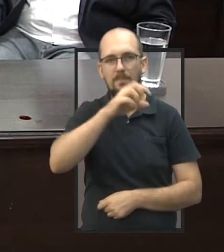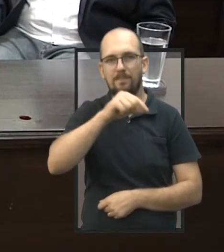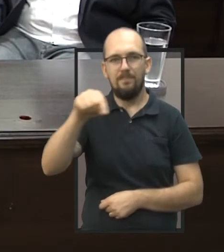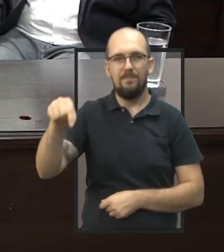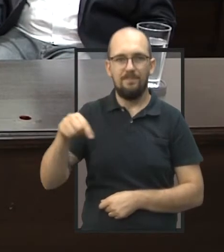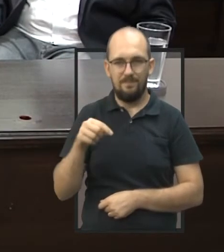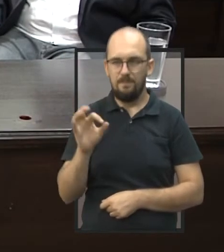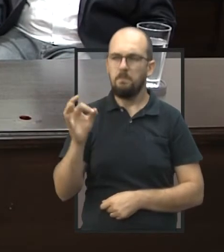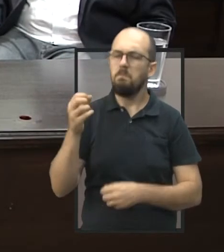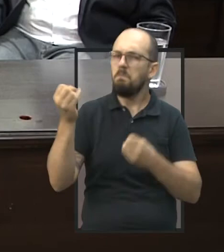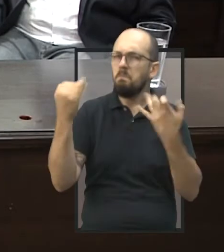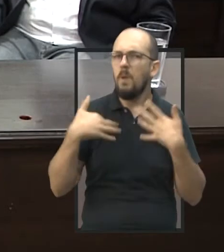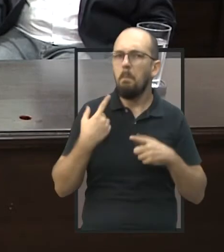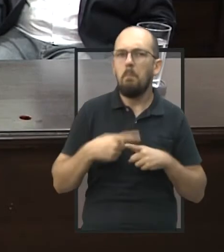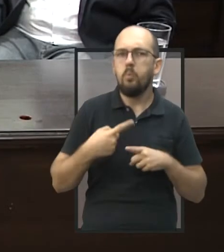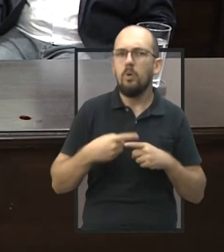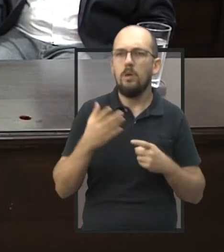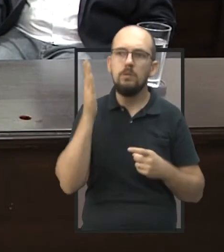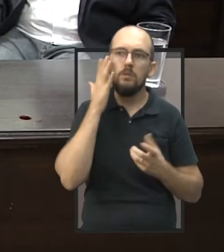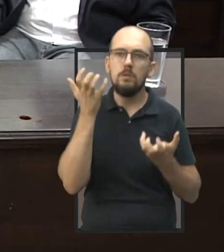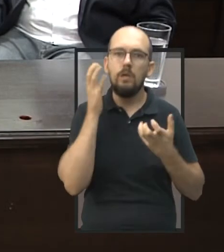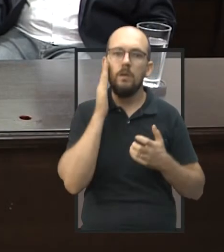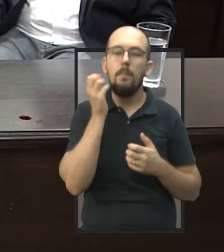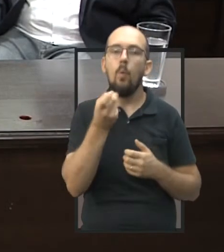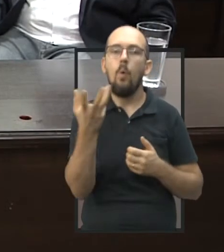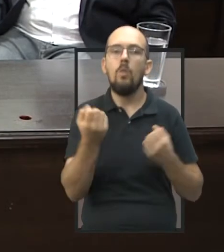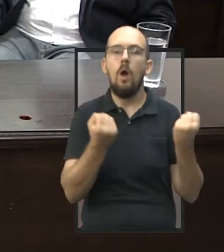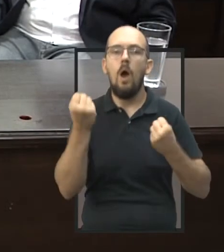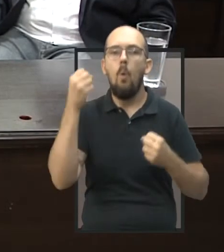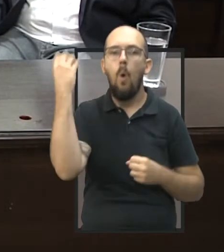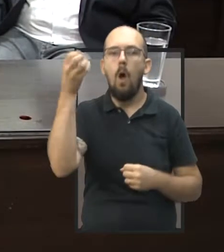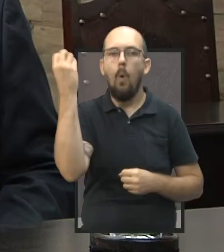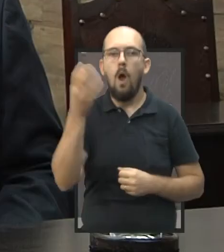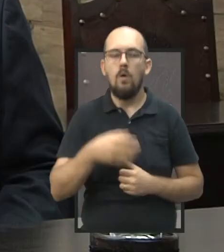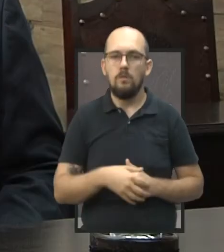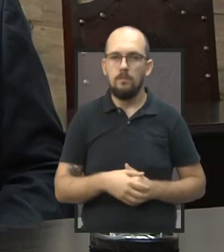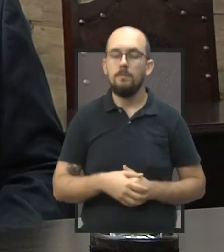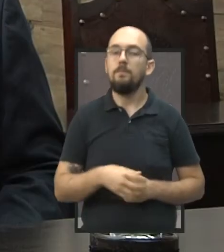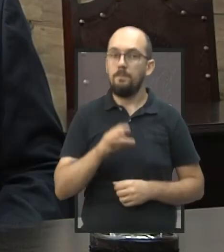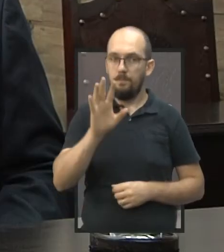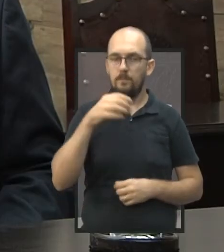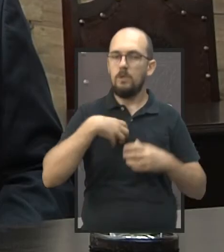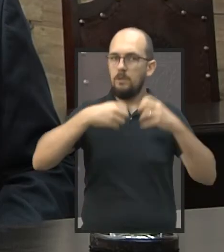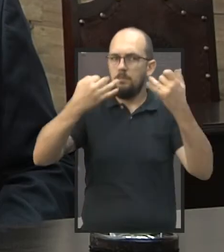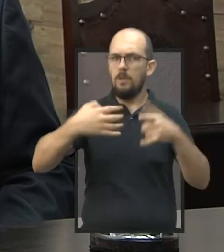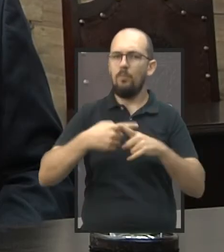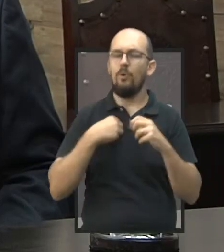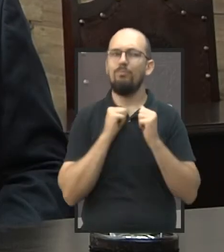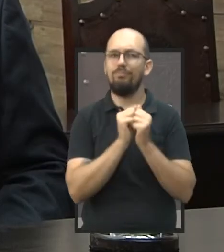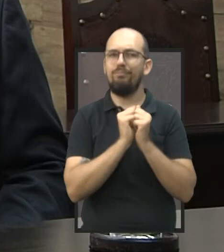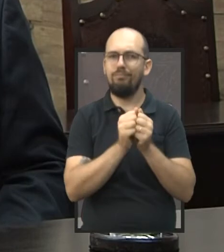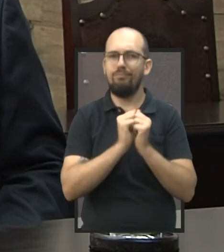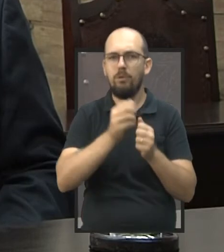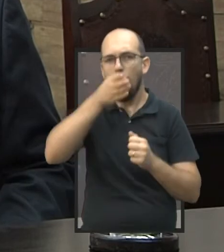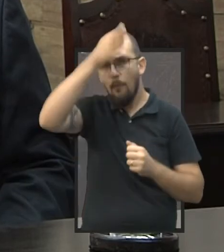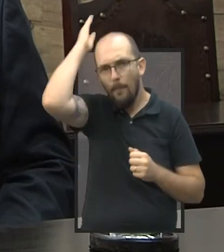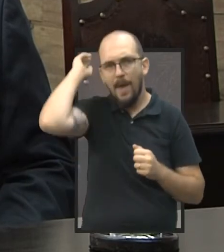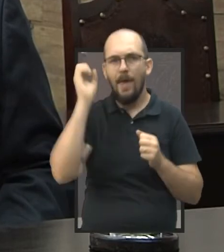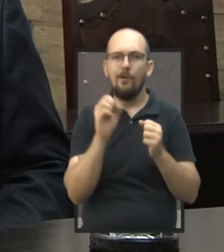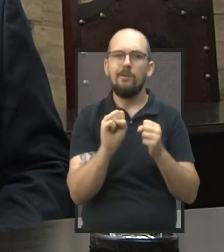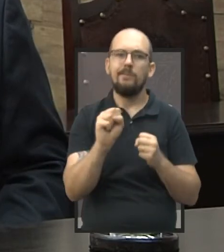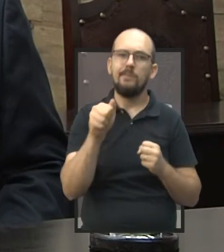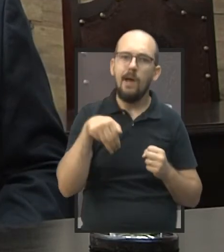mais qual o objetivo desse levantamento que o senhor quer fazer. Bom, eu acompanho o pessoal do SAMU e bombeiros já há um bom tempo, né?